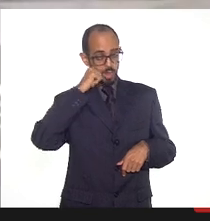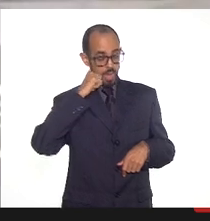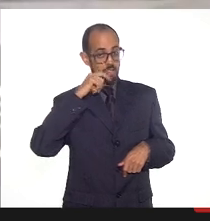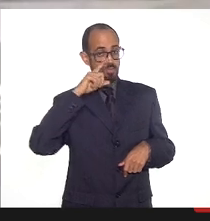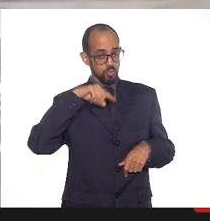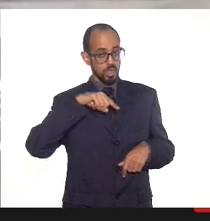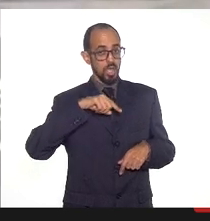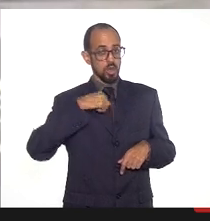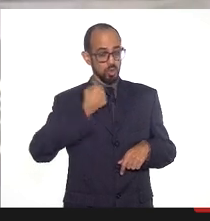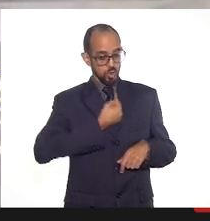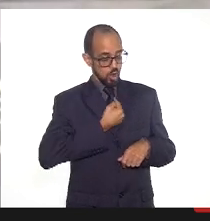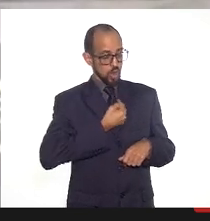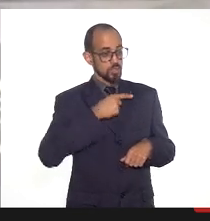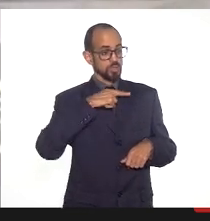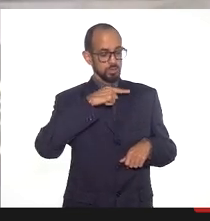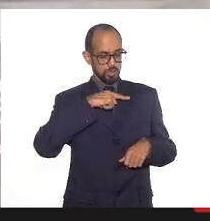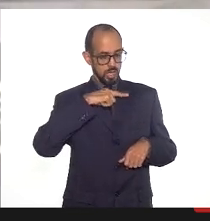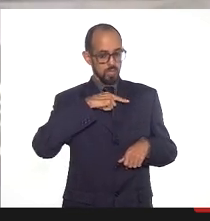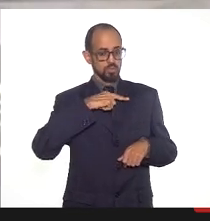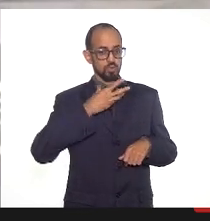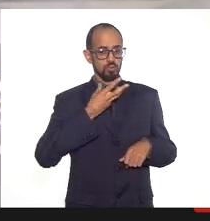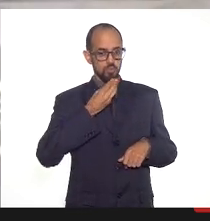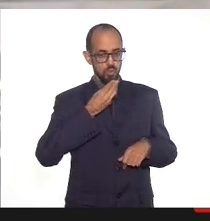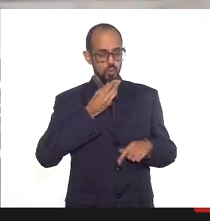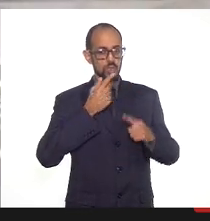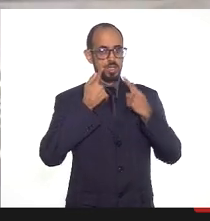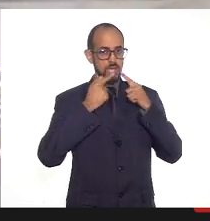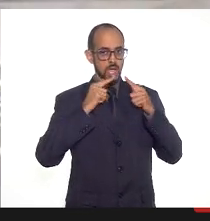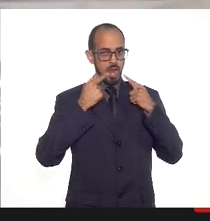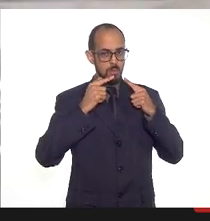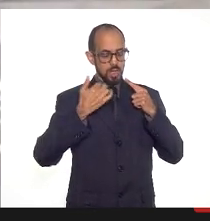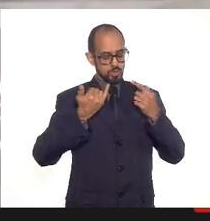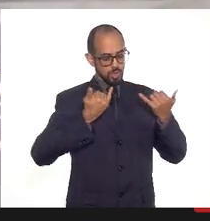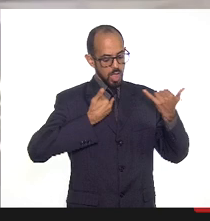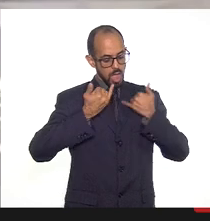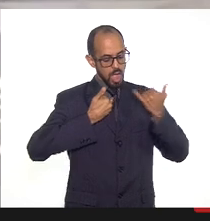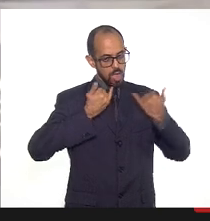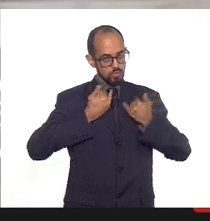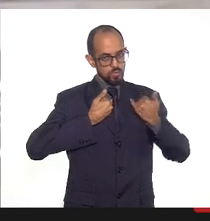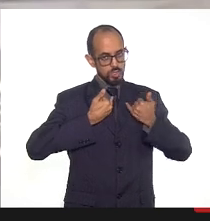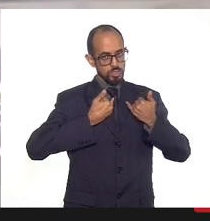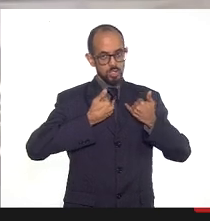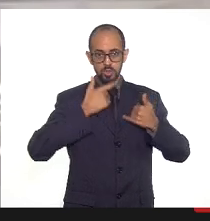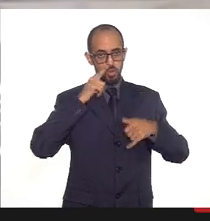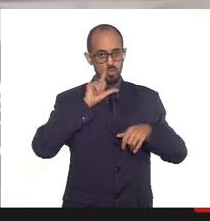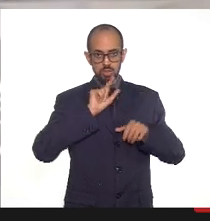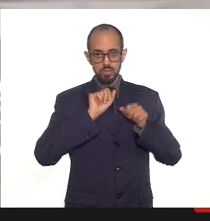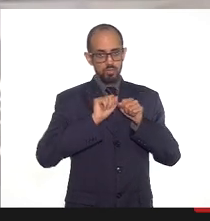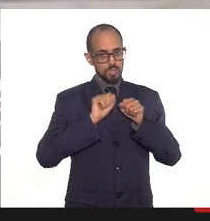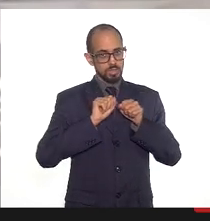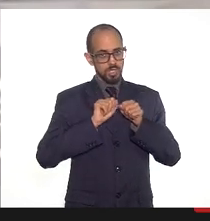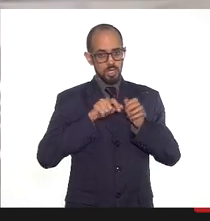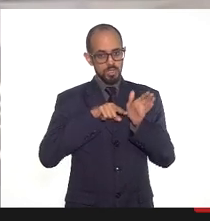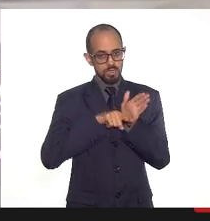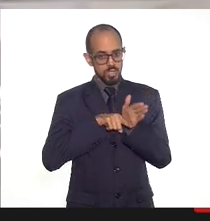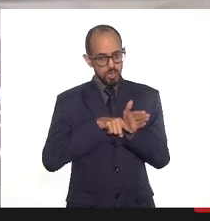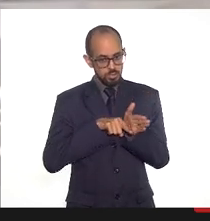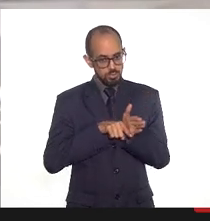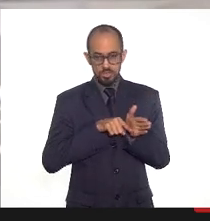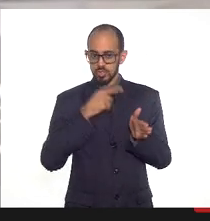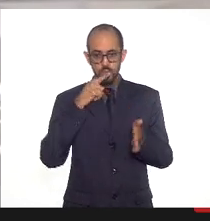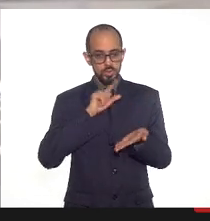deputadas, temos muitas reclamações de que não estão conseguindo fazer exame, não estão conseguindo marcar a operação,